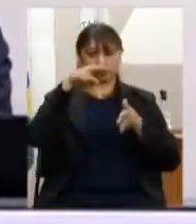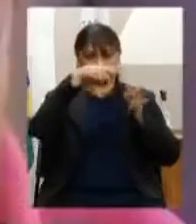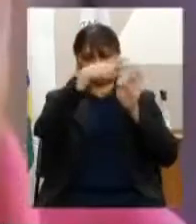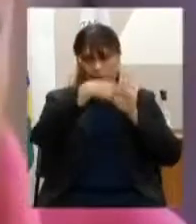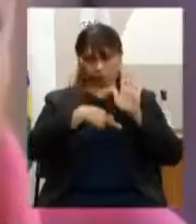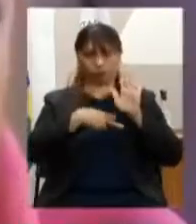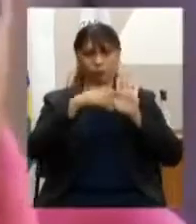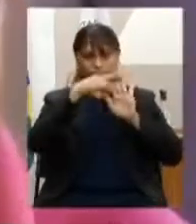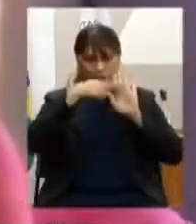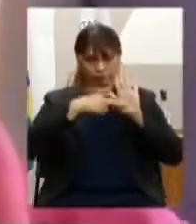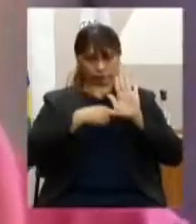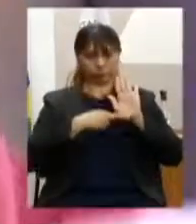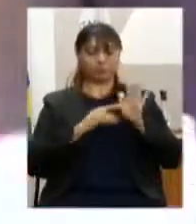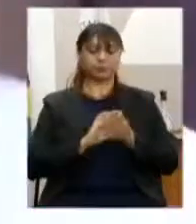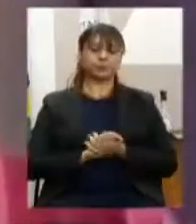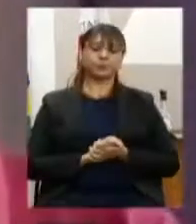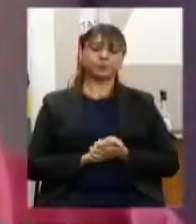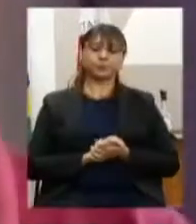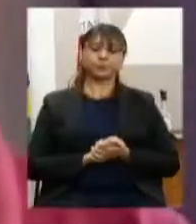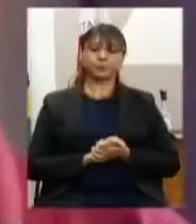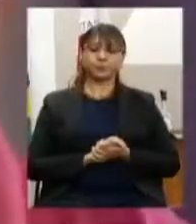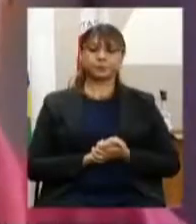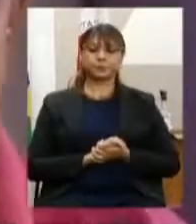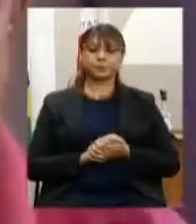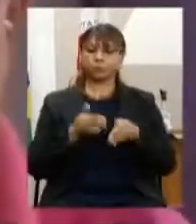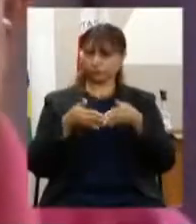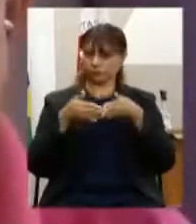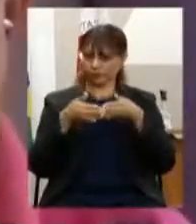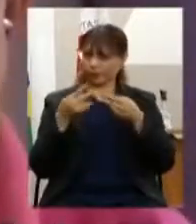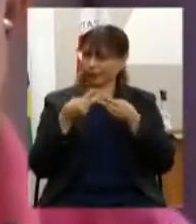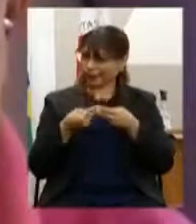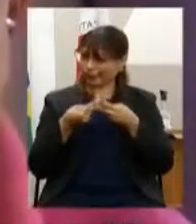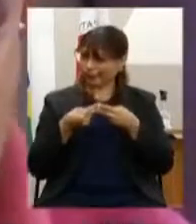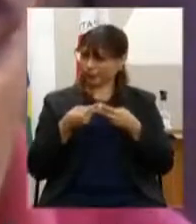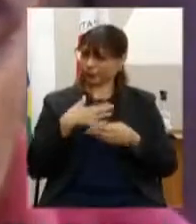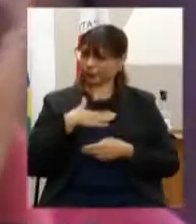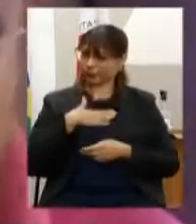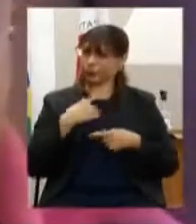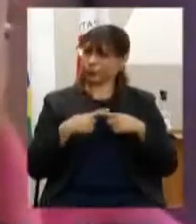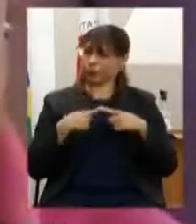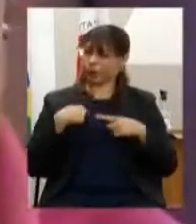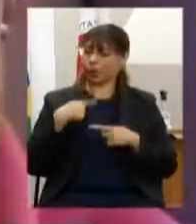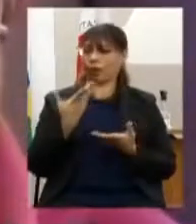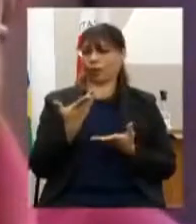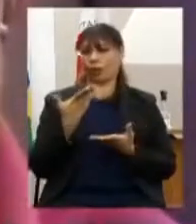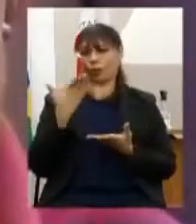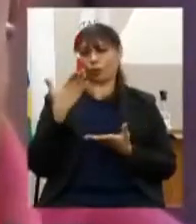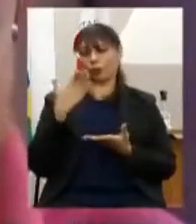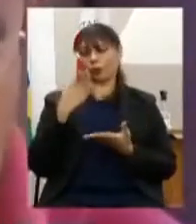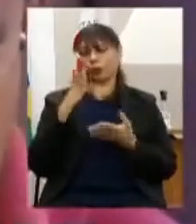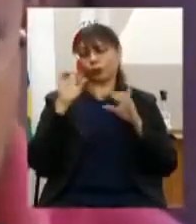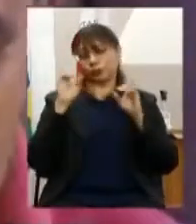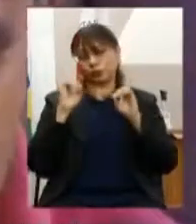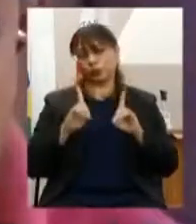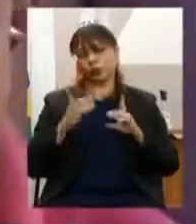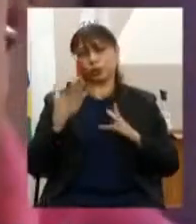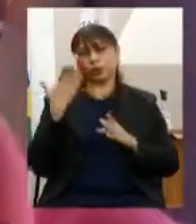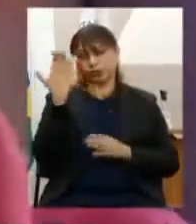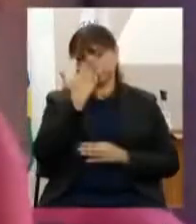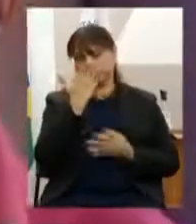leitura do relatório. Eu peço que tenha um pouco de paciência, porque eu sou deficiente visual, né? Então, a gente